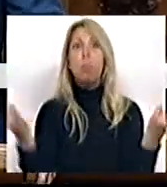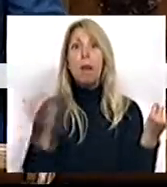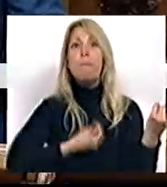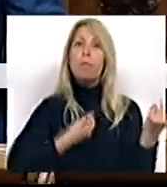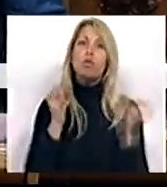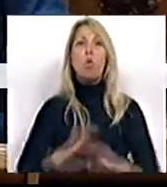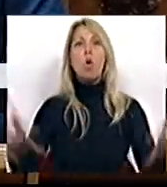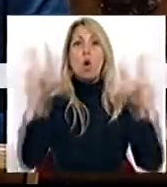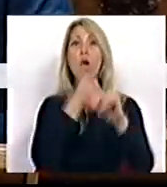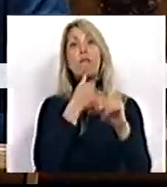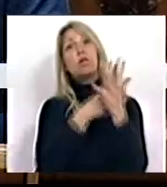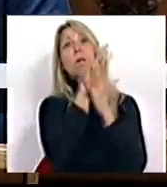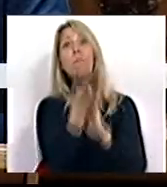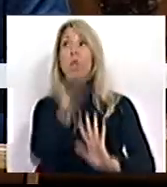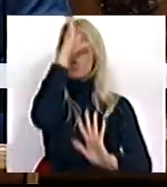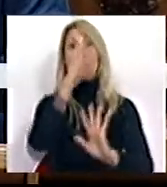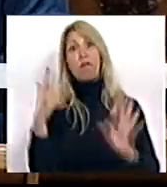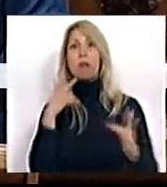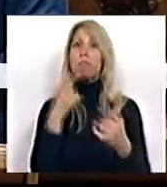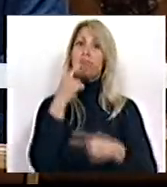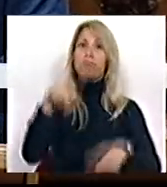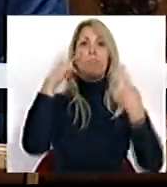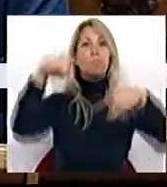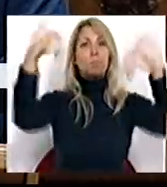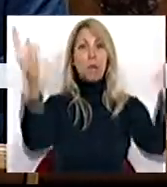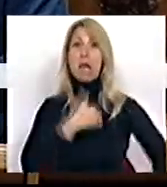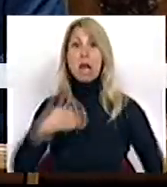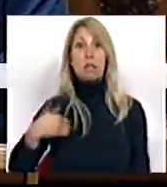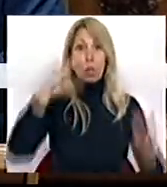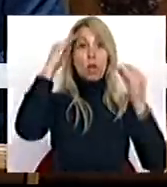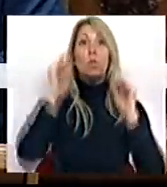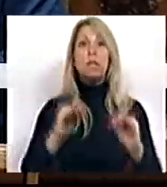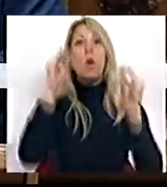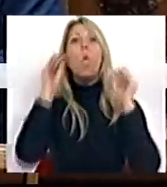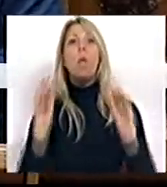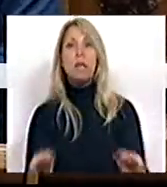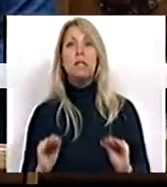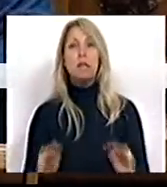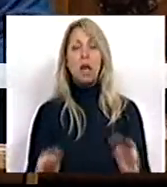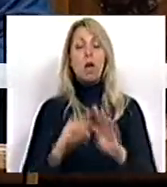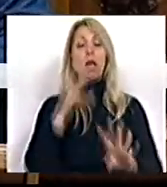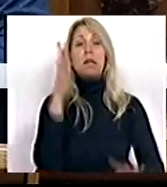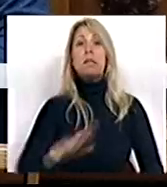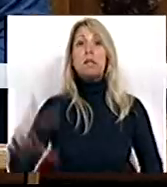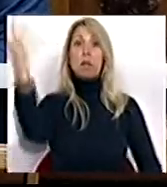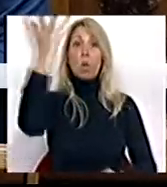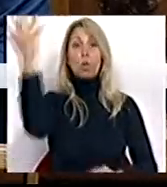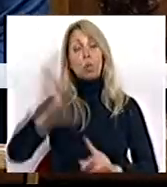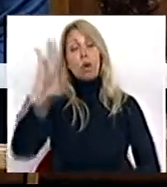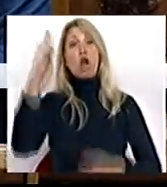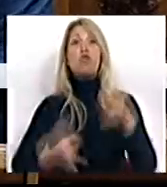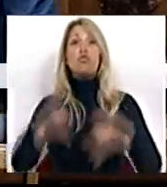novas medidas, entretanto anunciadas pelo Governo. Na saúde, na educação e ensino, na ciência, na cultura ou na justiça,